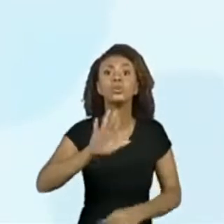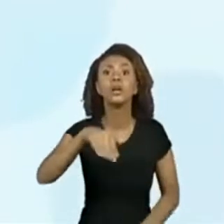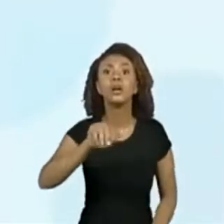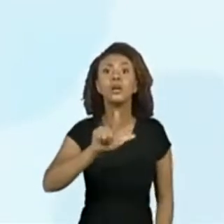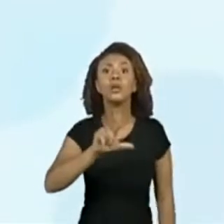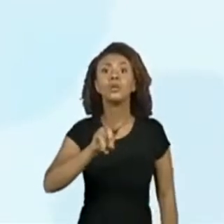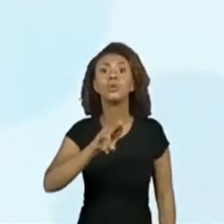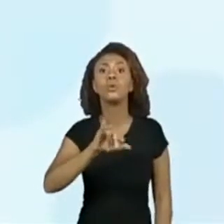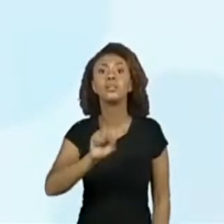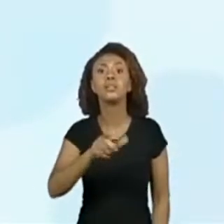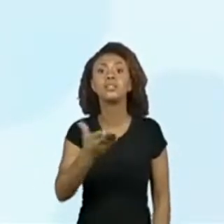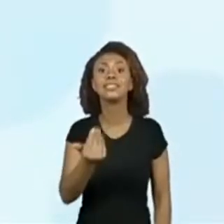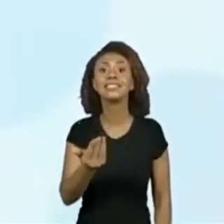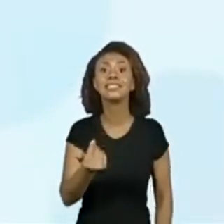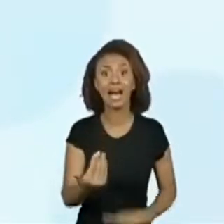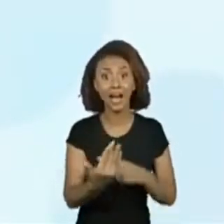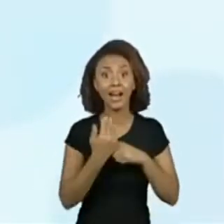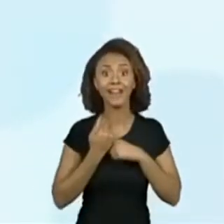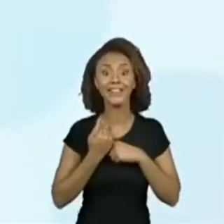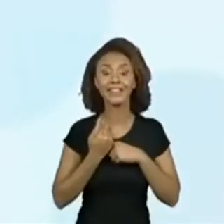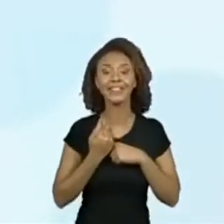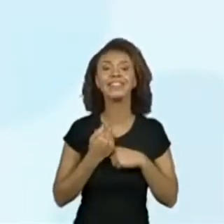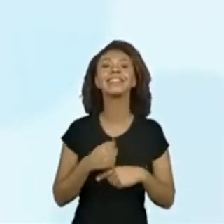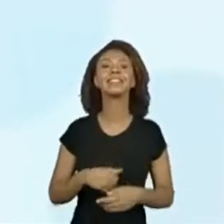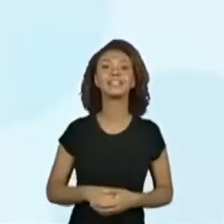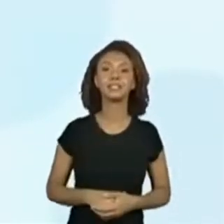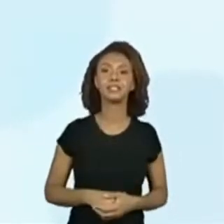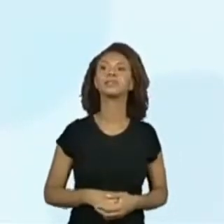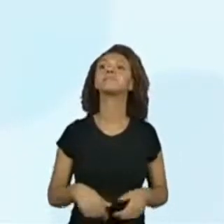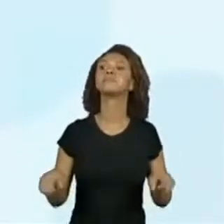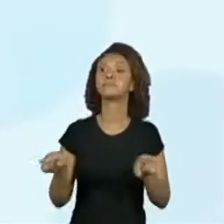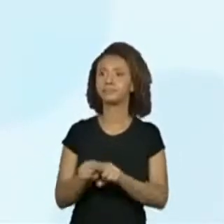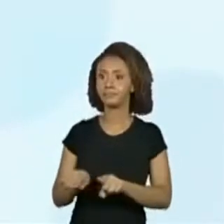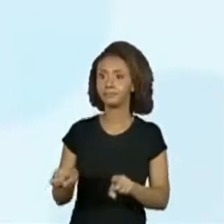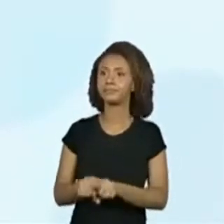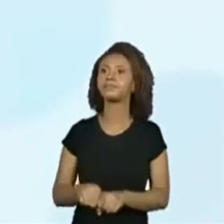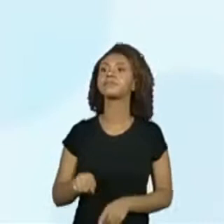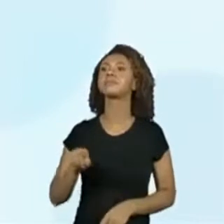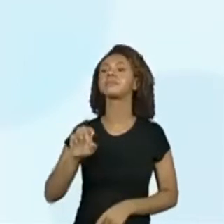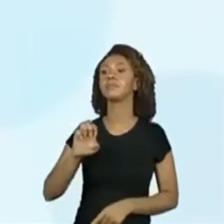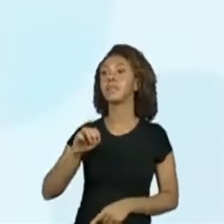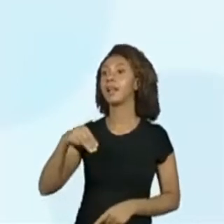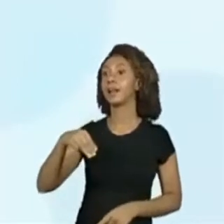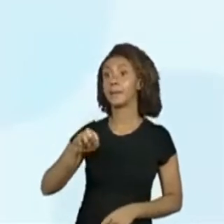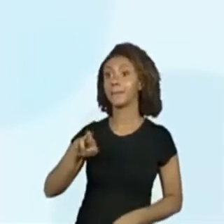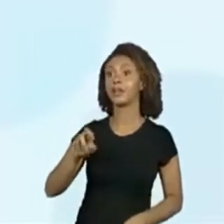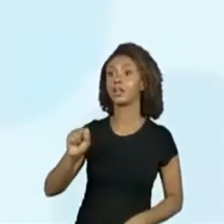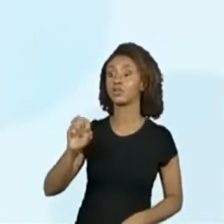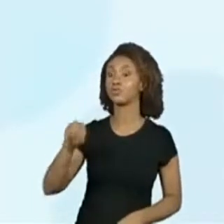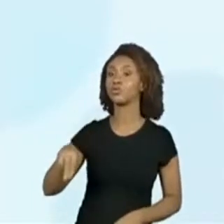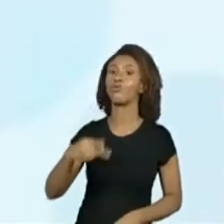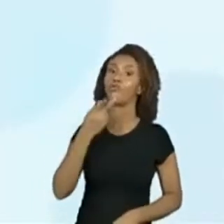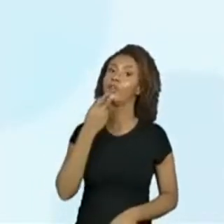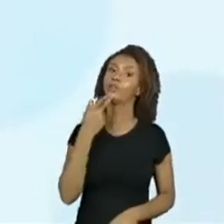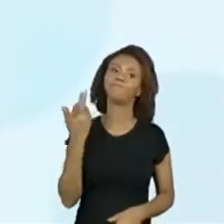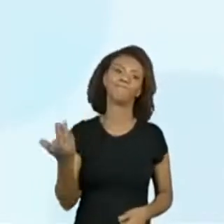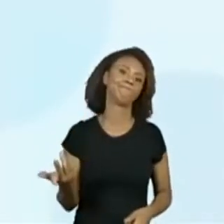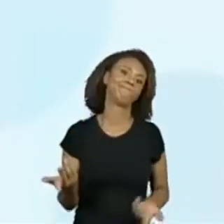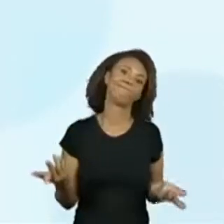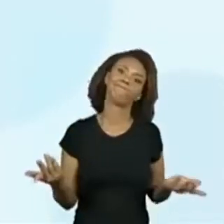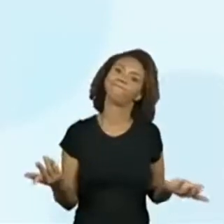Ajuda a gente. Vamos lá. O Emerson também falou, ó. Está vendo, Emerson? P não ajudou, Emerson.